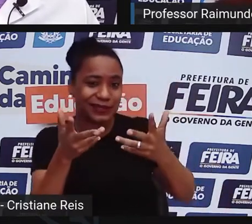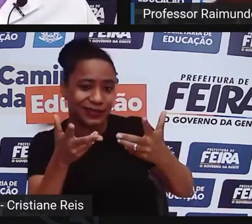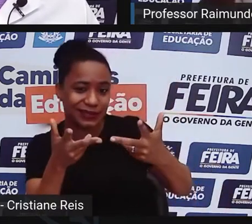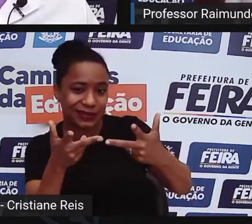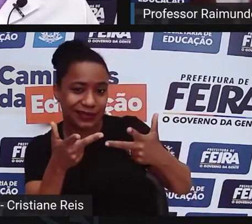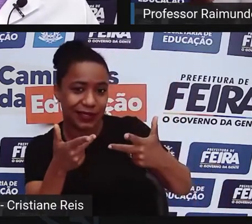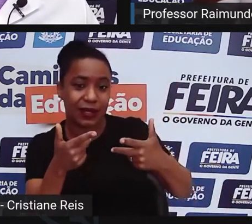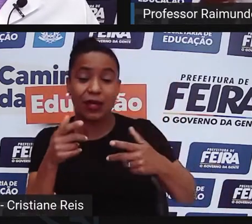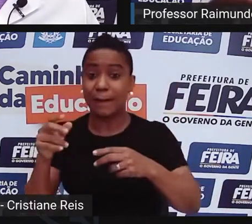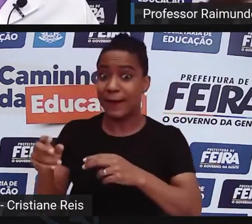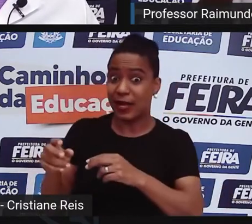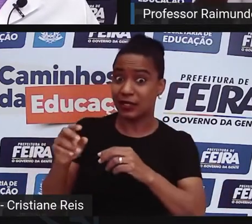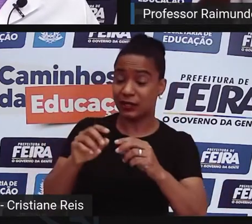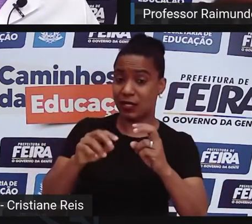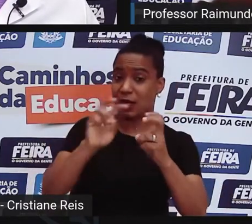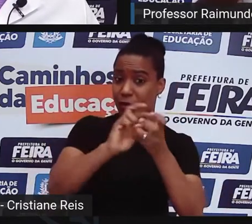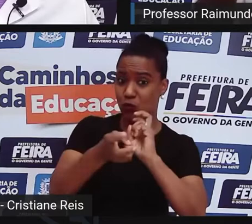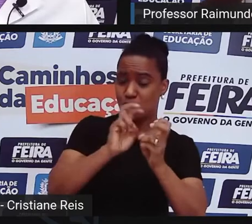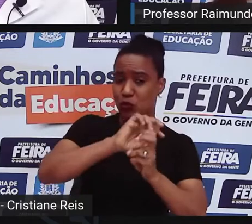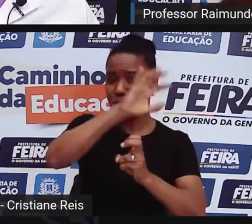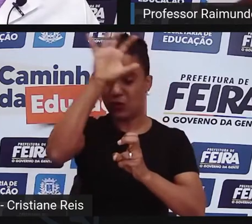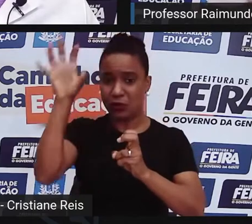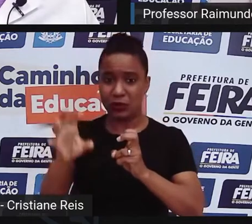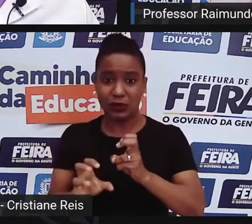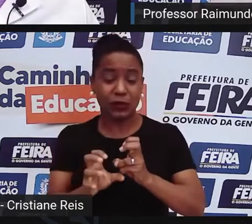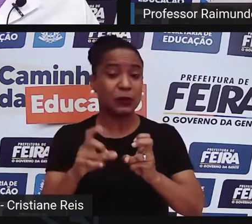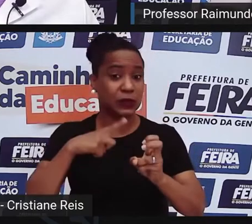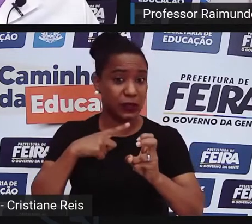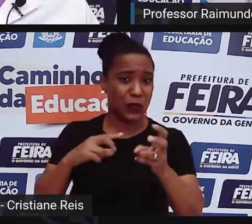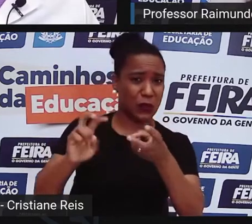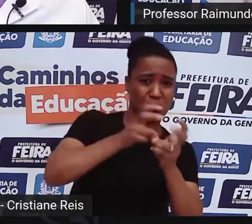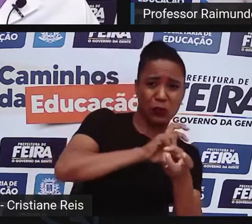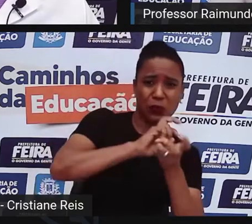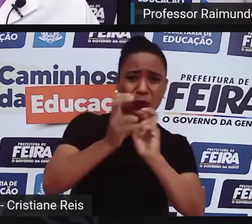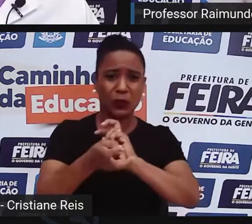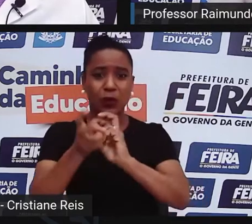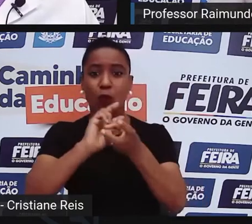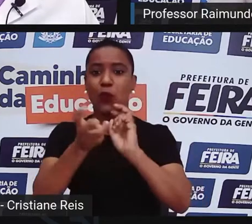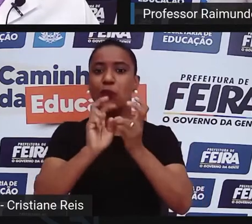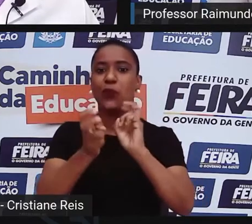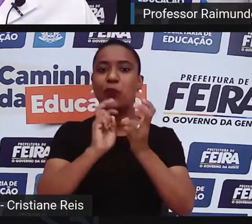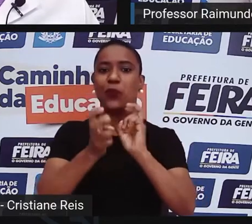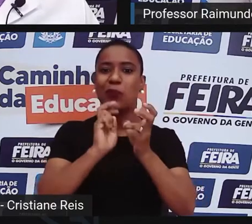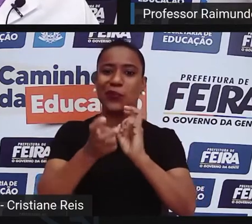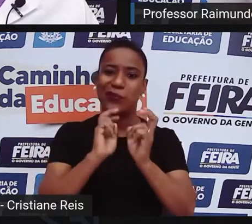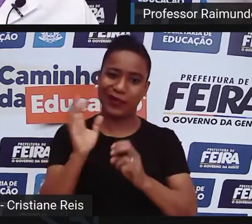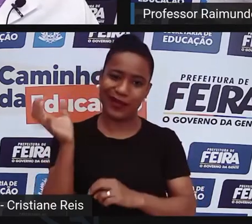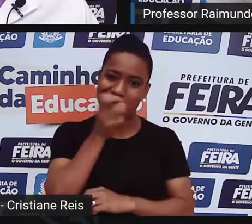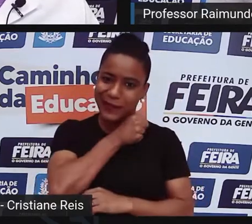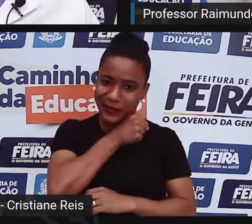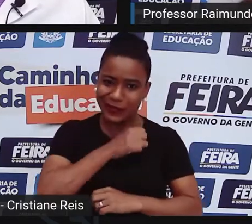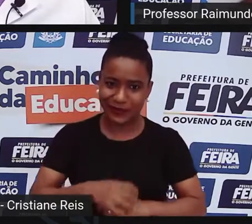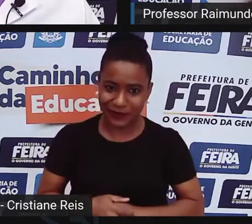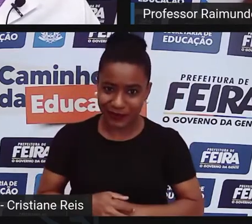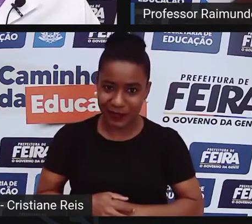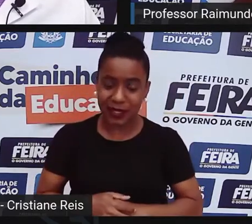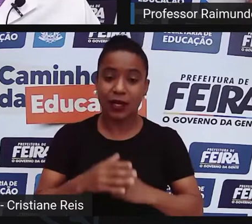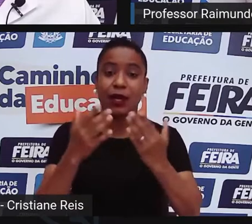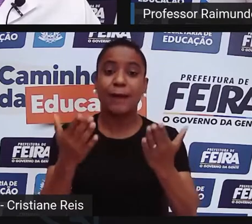capoeira mais rápida, mais ágil, mais em pé. Essas suas definições. E sobre a capoeira